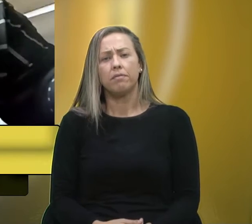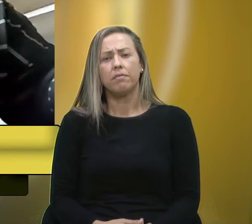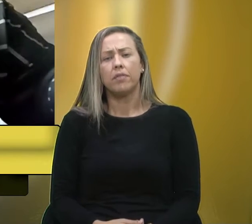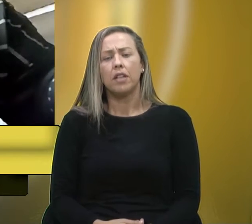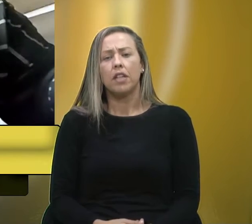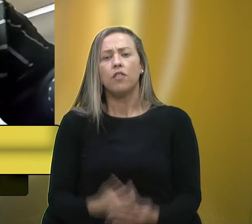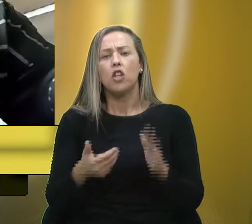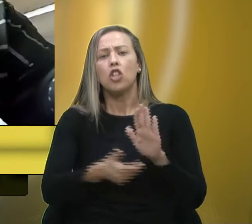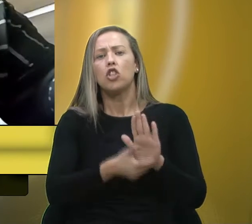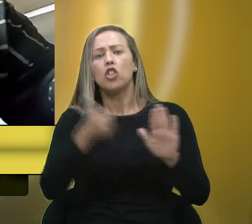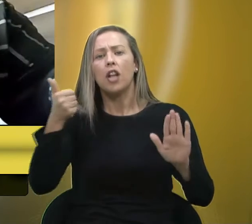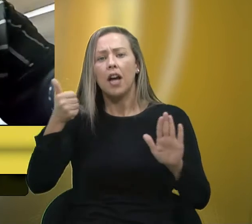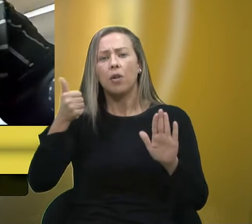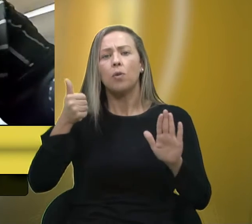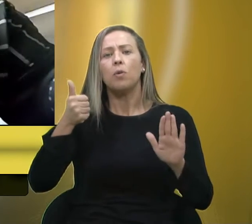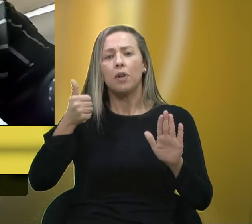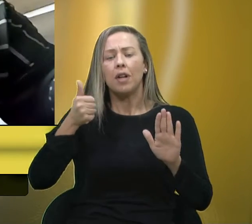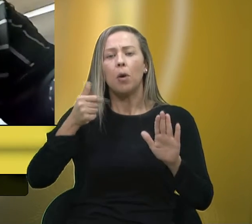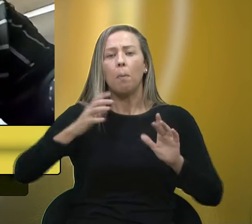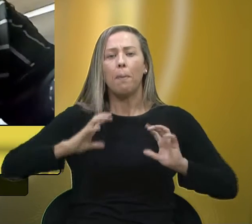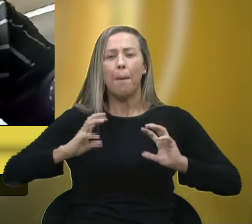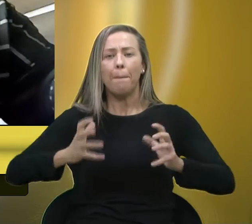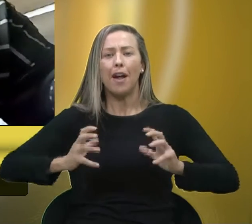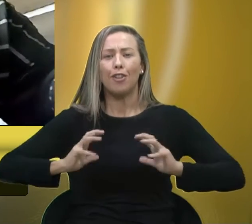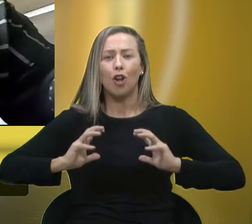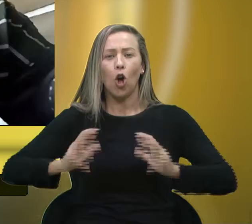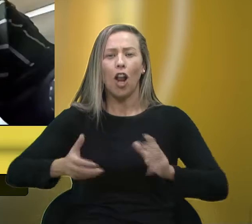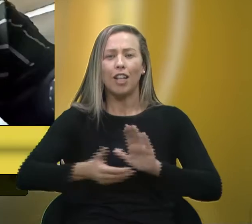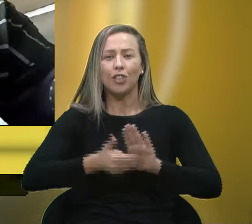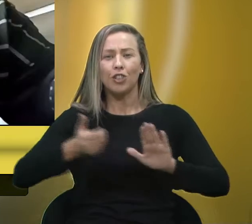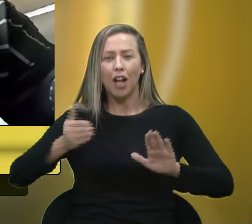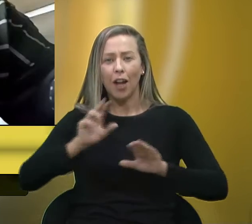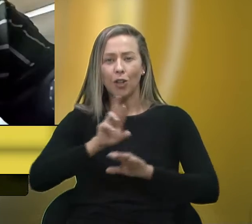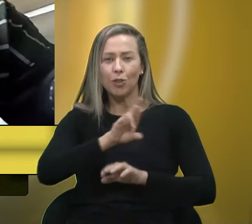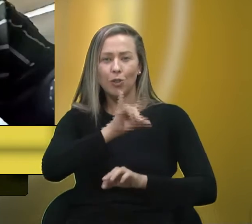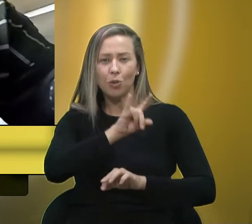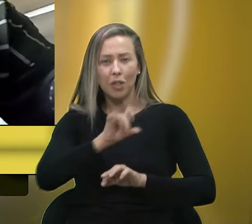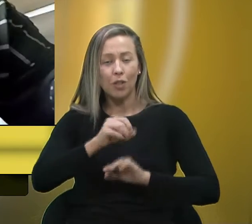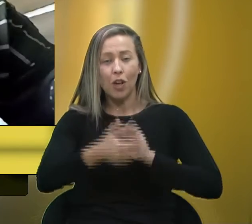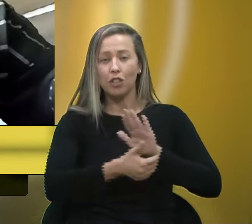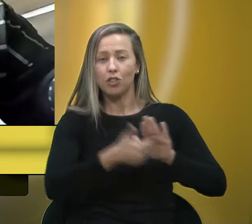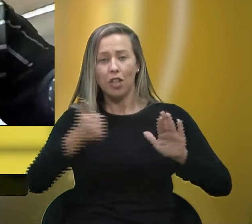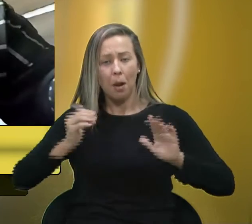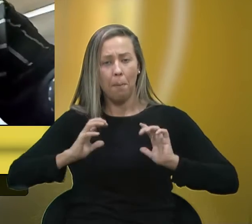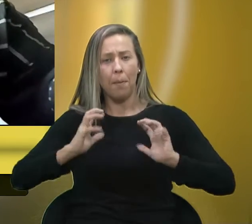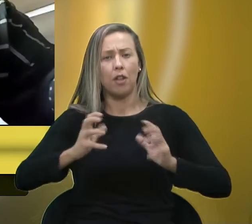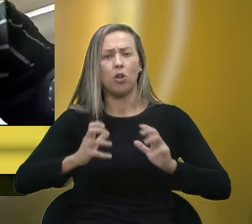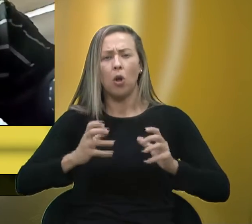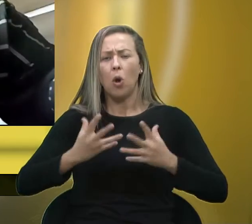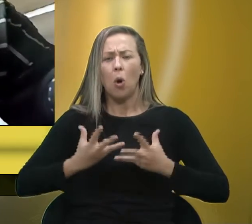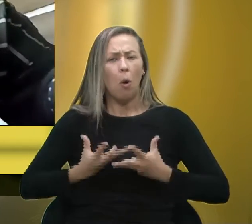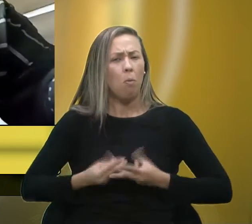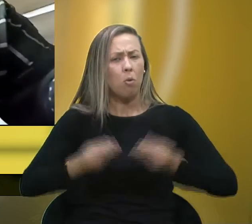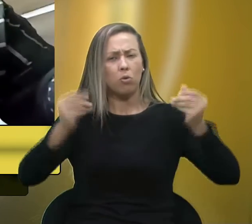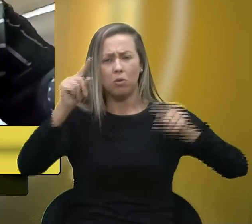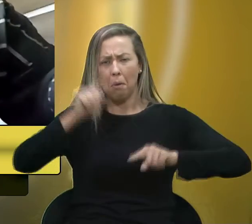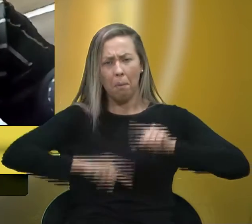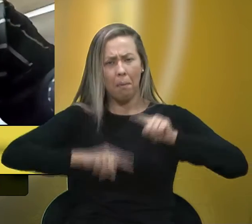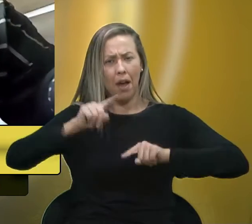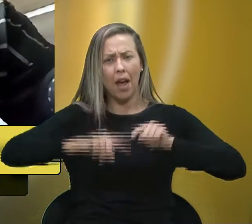retirada da subprefeitura uma patroa. Foi retirada da subprefeitura muita das suas